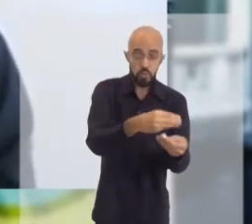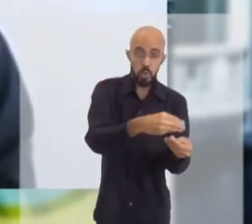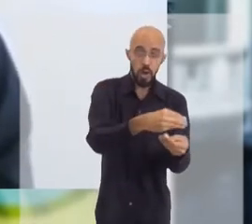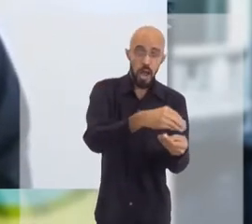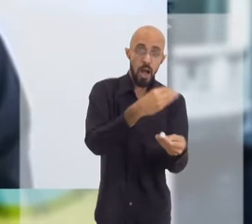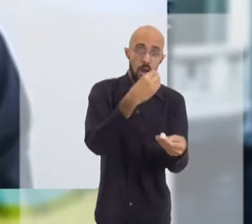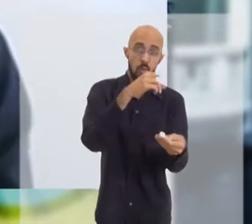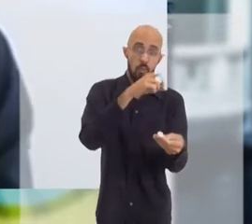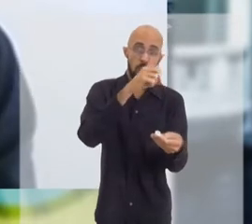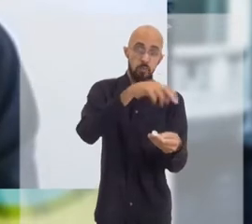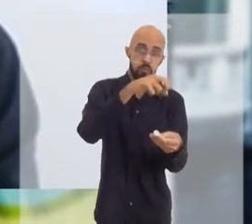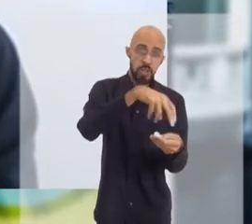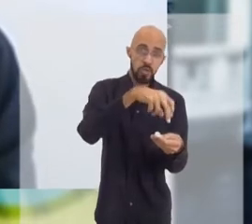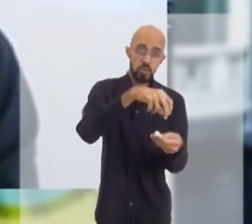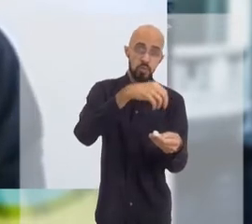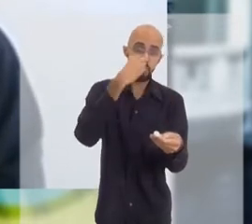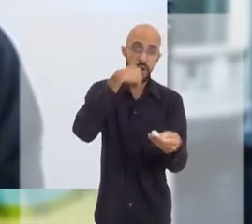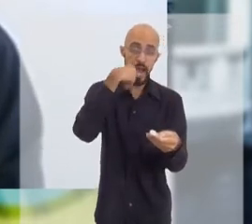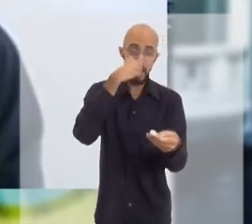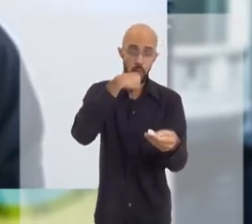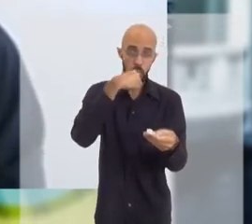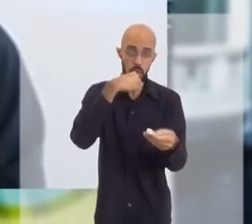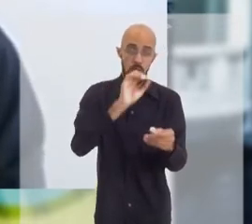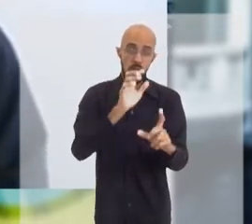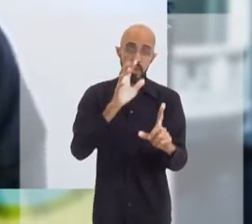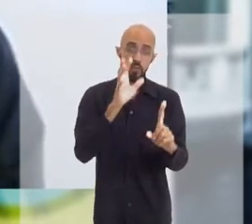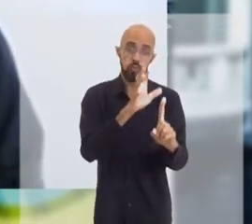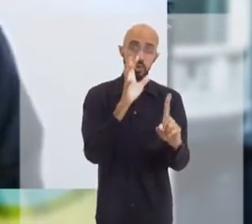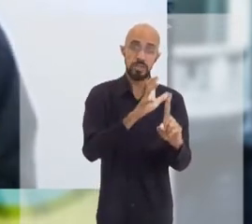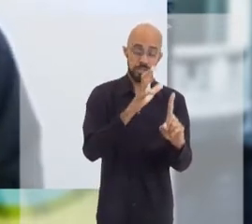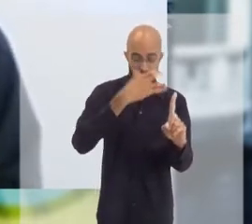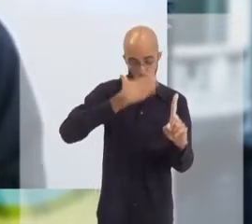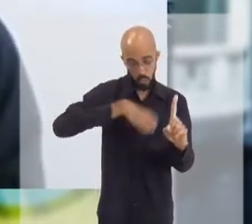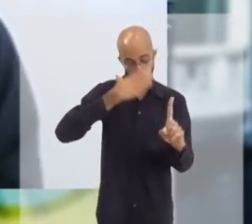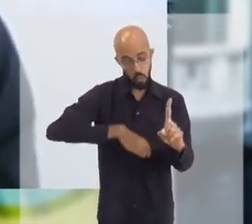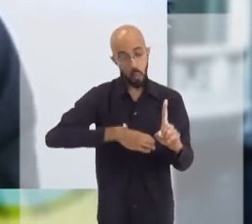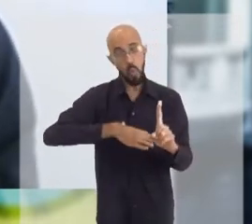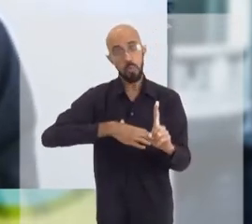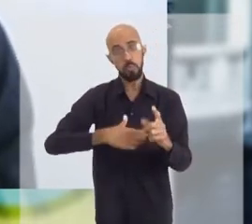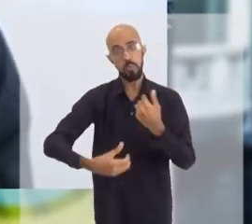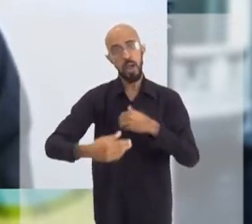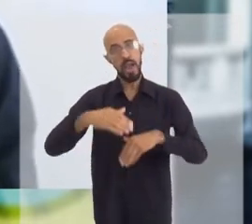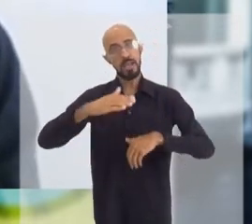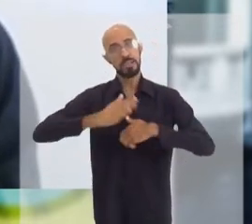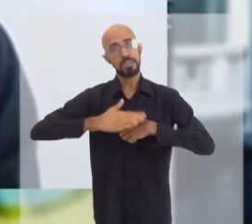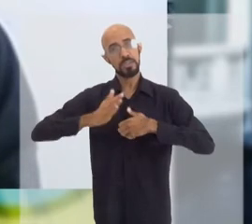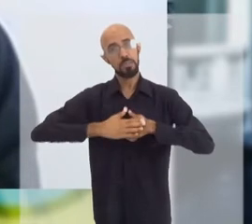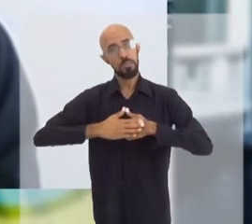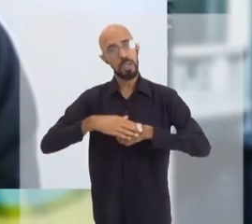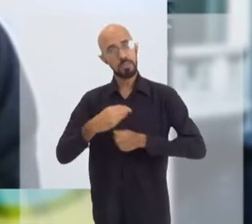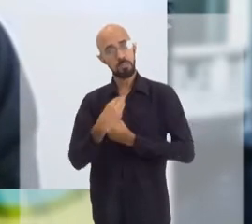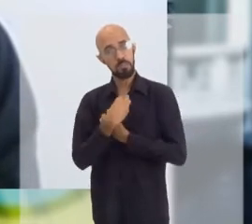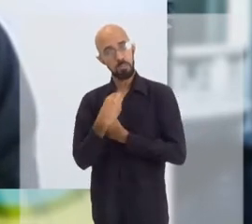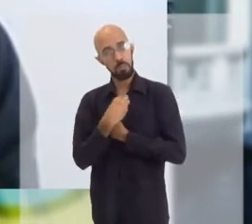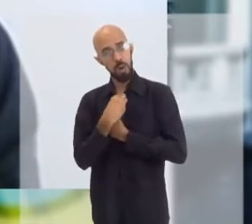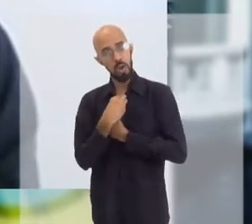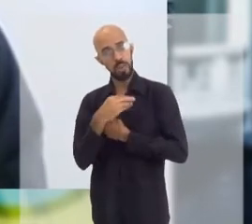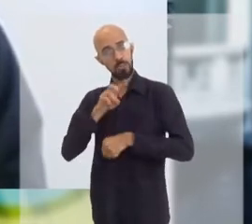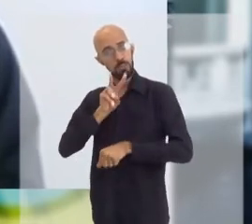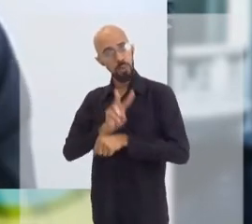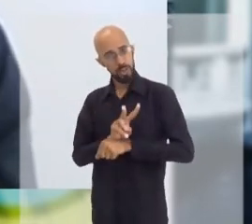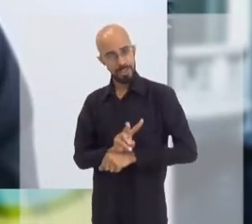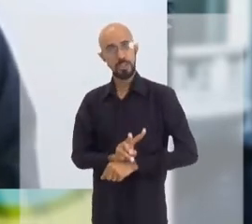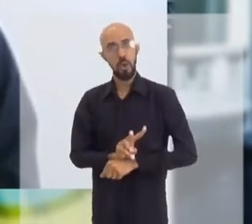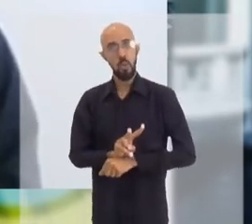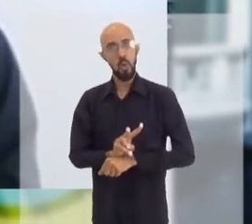enfraquecida no nosso organismo e com isso estimular a defesa, a produção de anticorpos, sem causar doença.